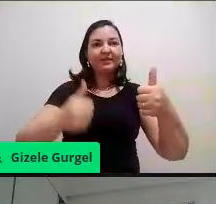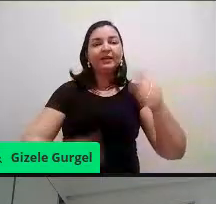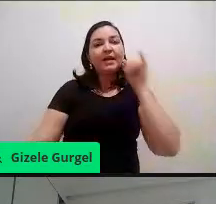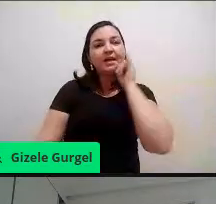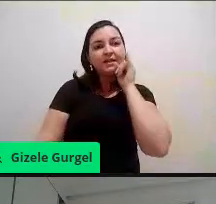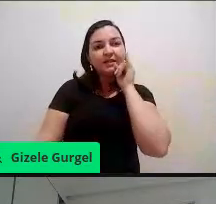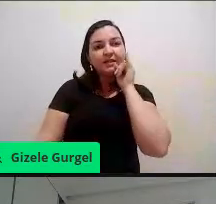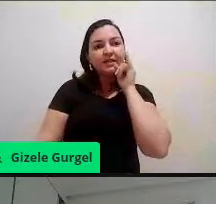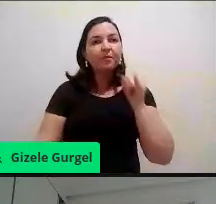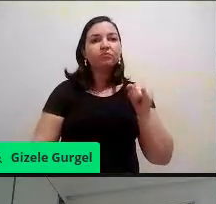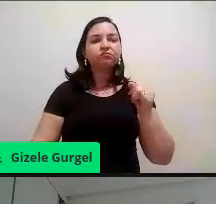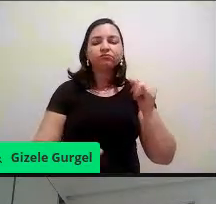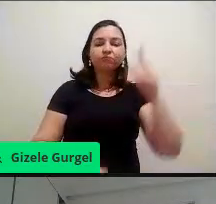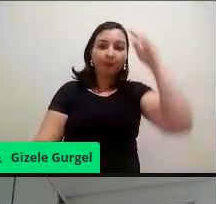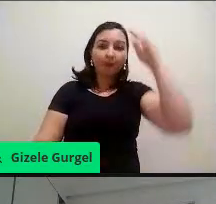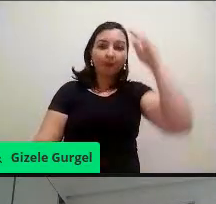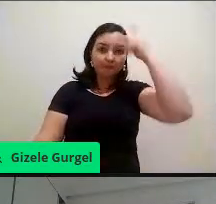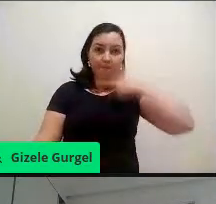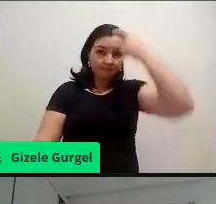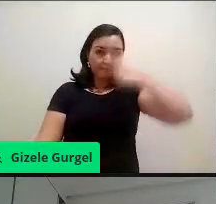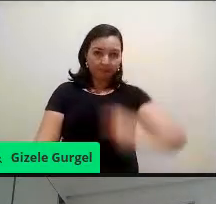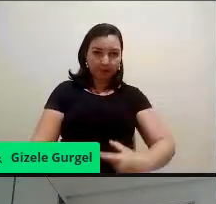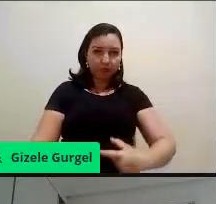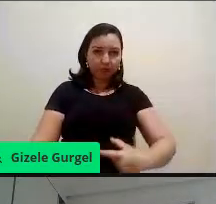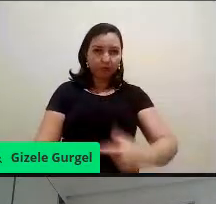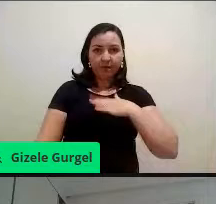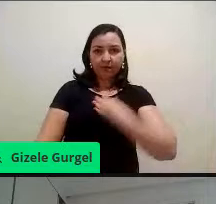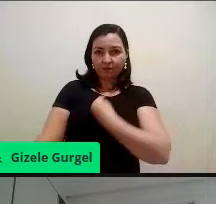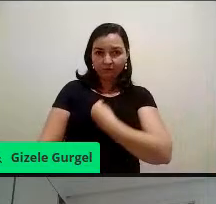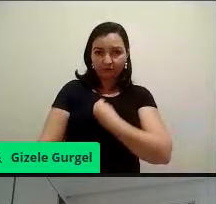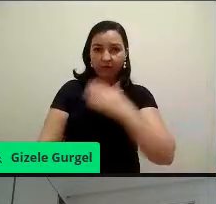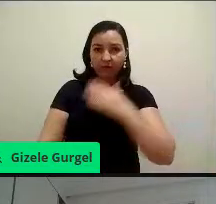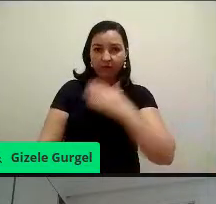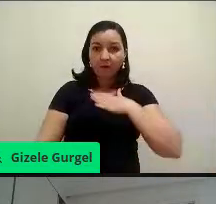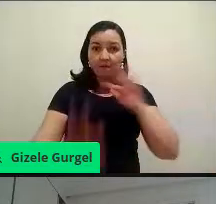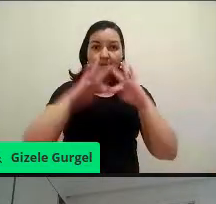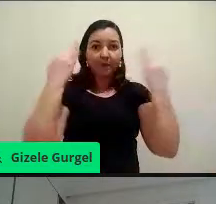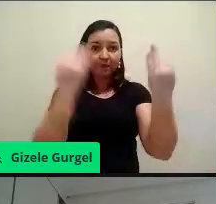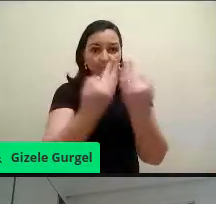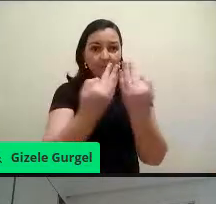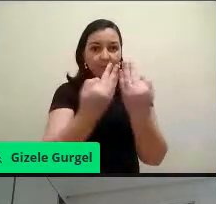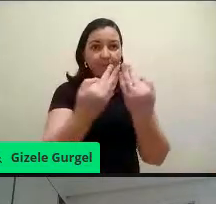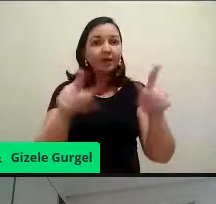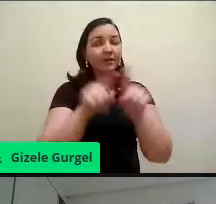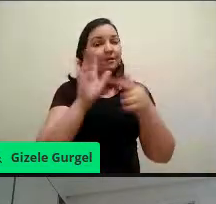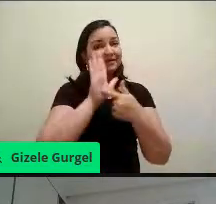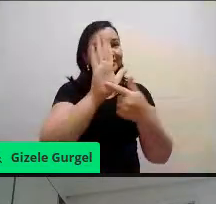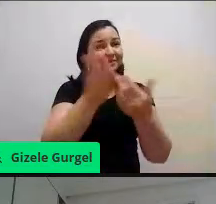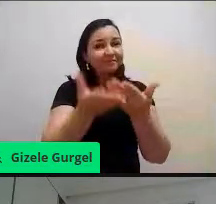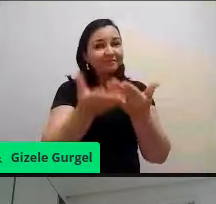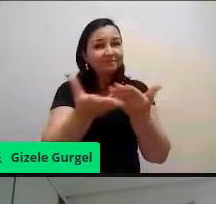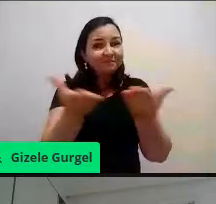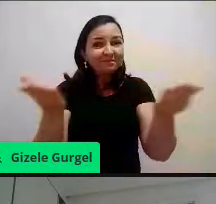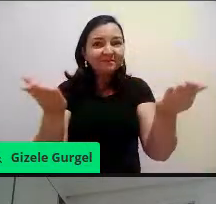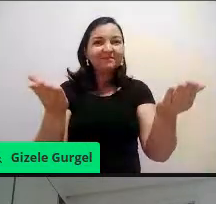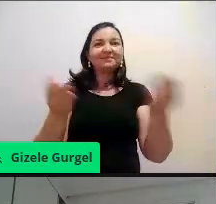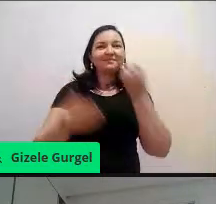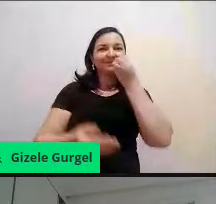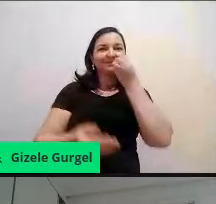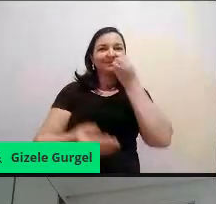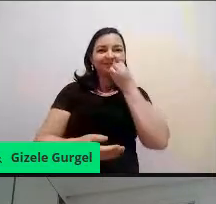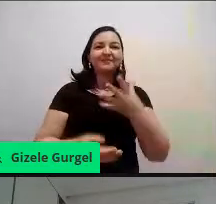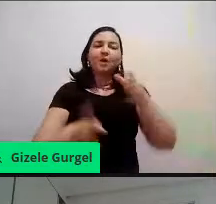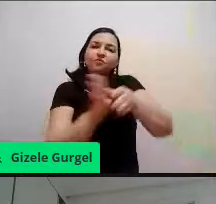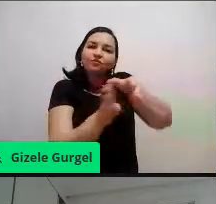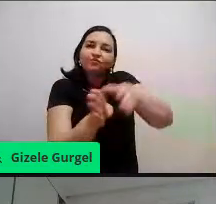pessoalmente, na minha vida, na minha família, e também levar isso para vocês, da menor, da melhor forma possível,